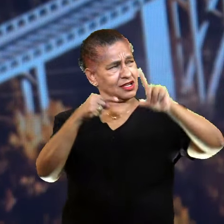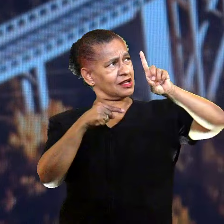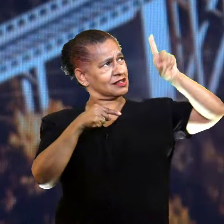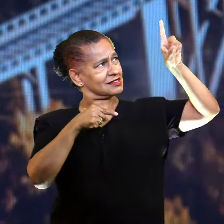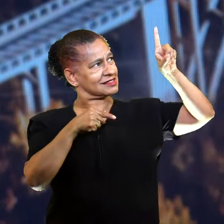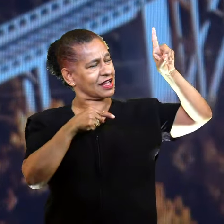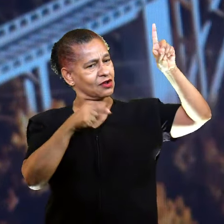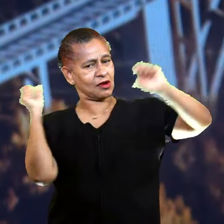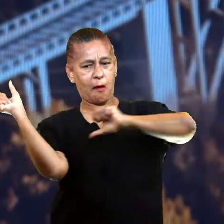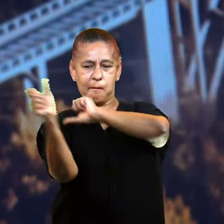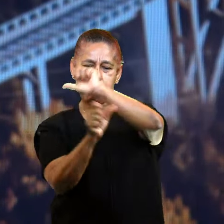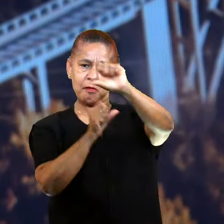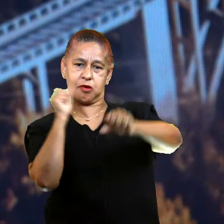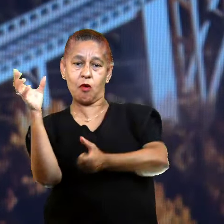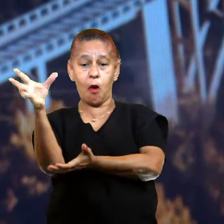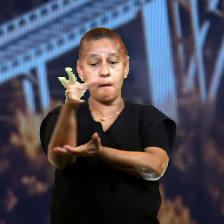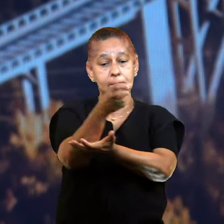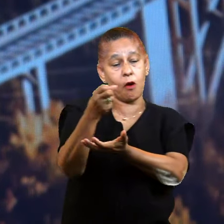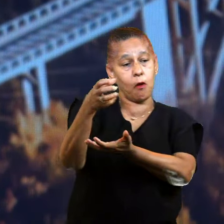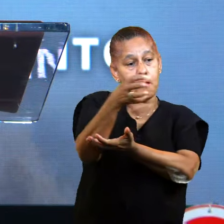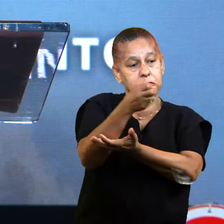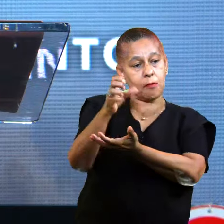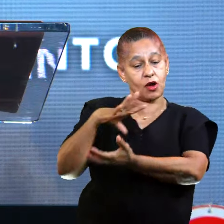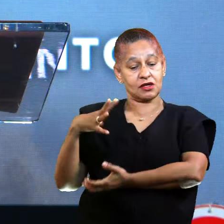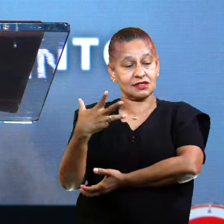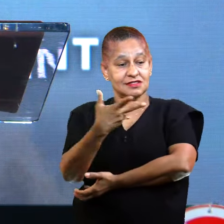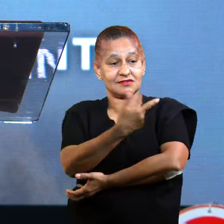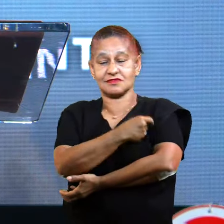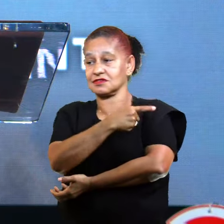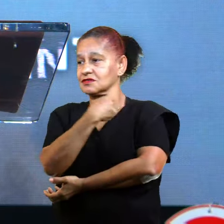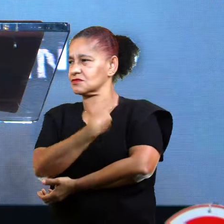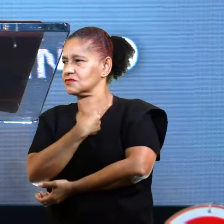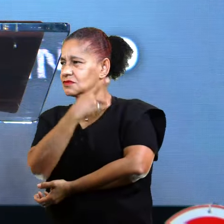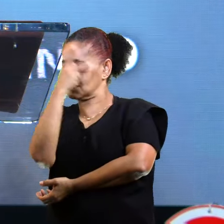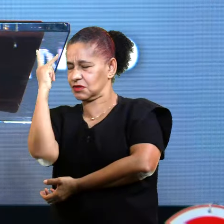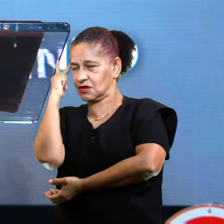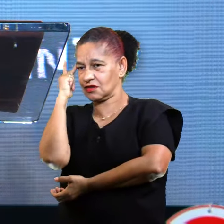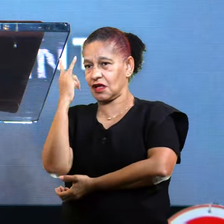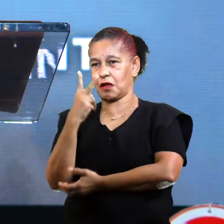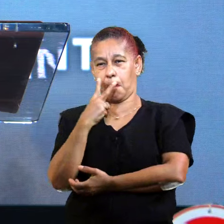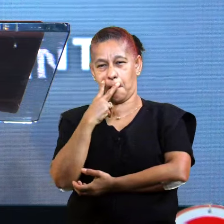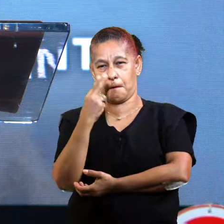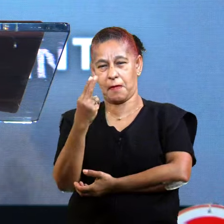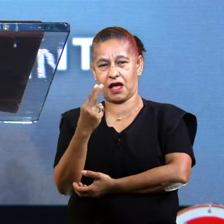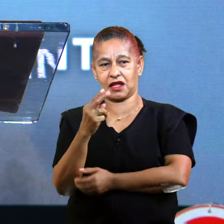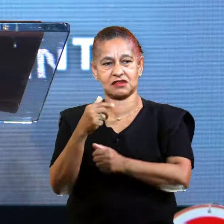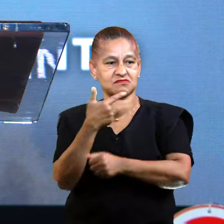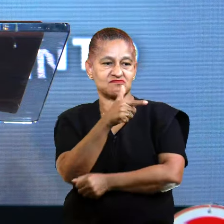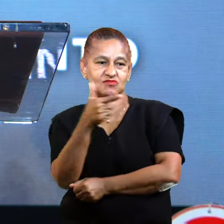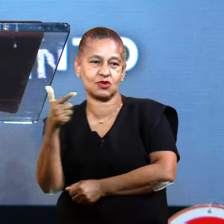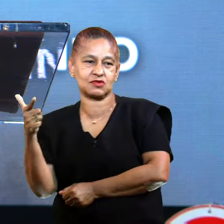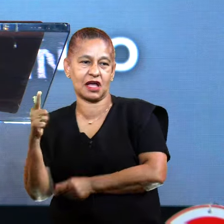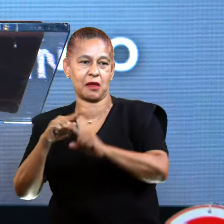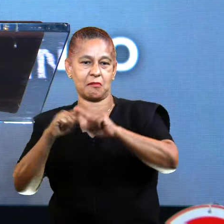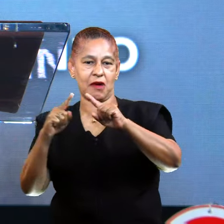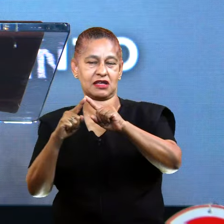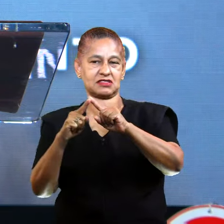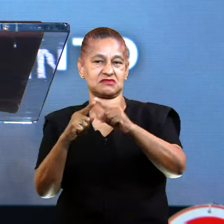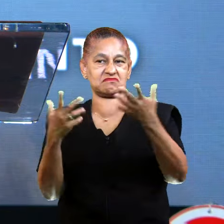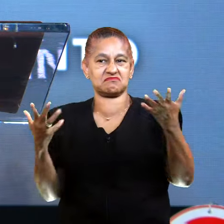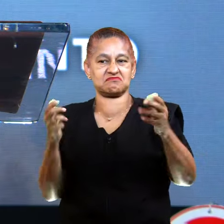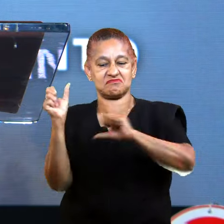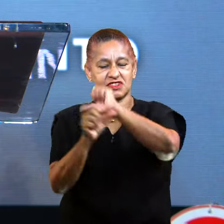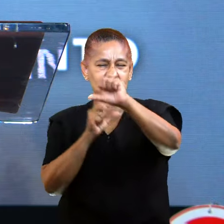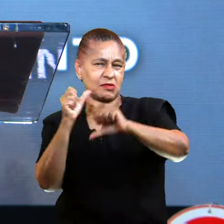resgatando ou salvando alguém, Que aos olhos de uma sociedade é alguém imutável,